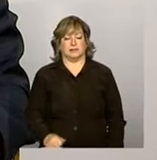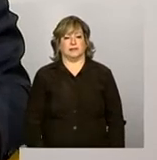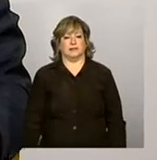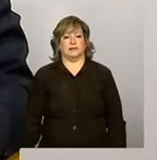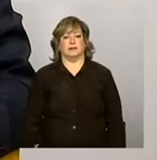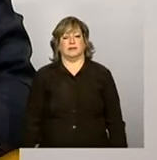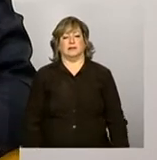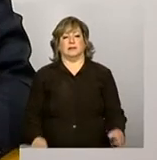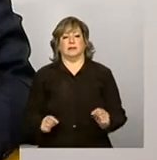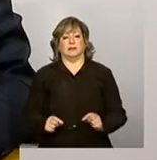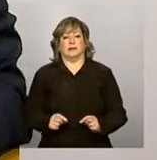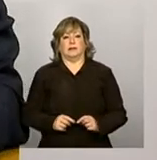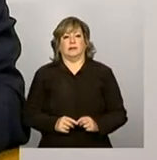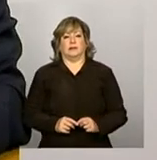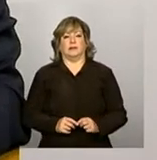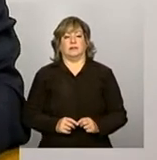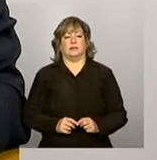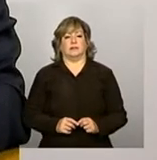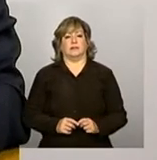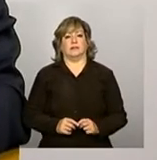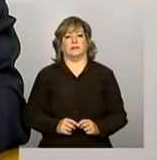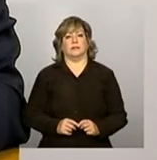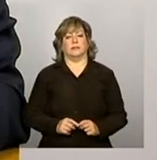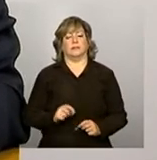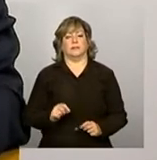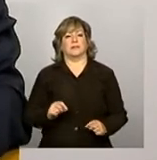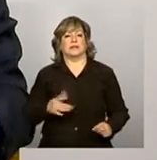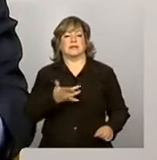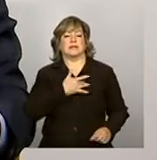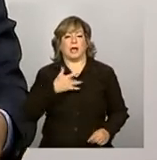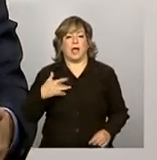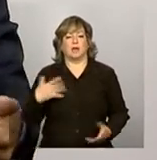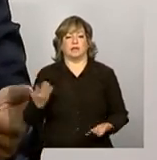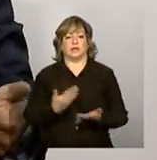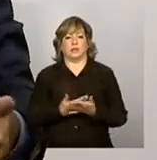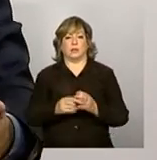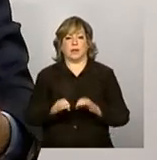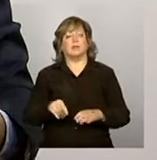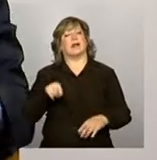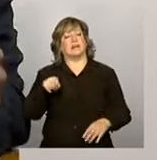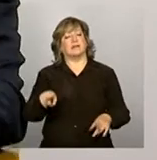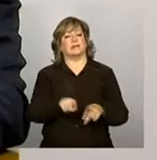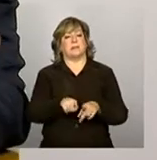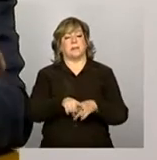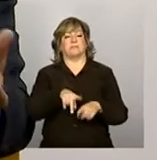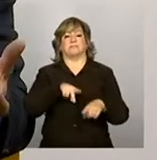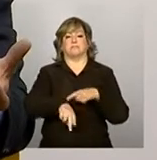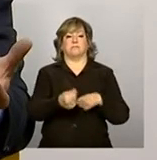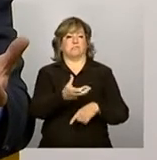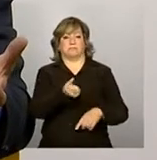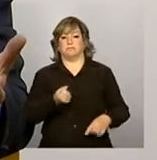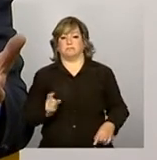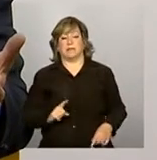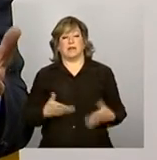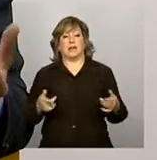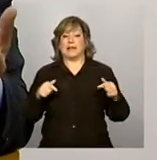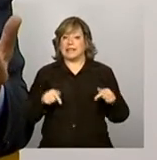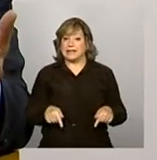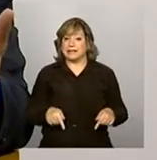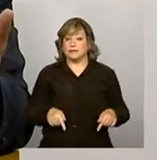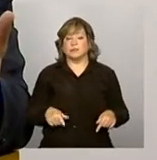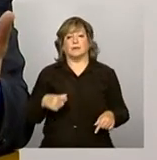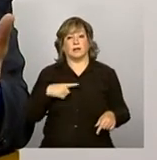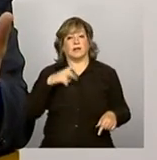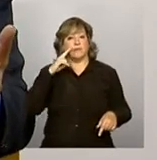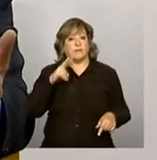de situação, de saúde, de educação, ele também deixa de receber. Ou seja, isso é a sinalização de que, de fato, há